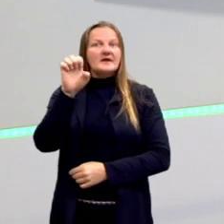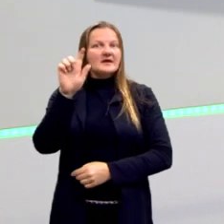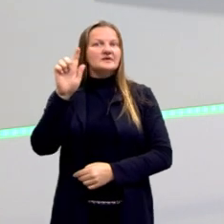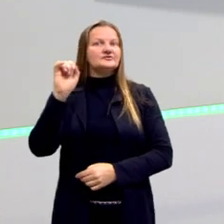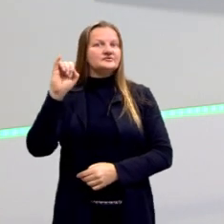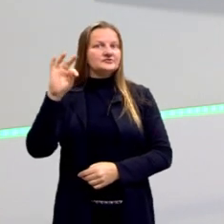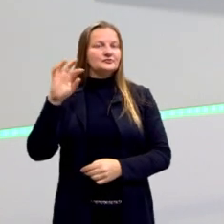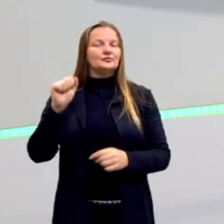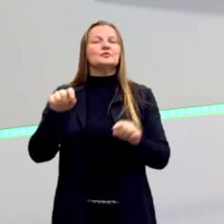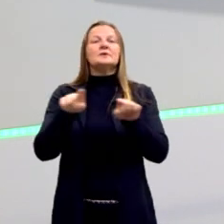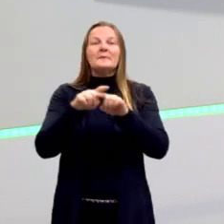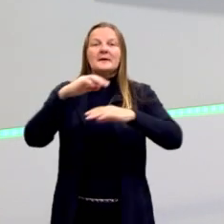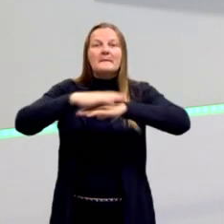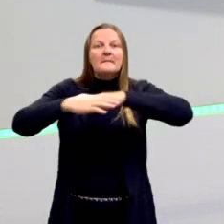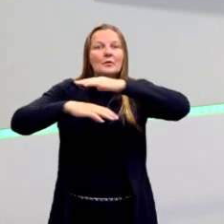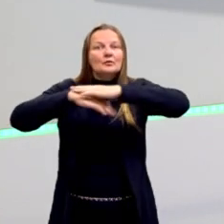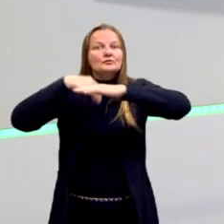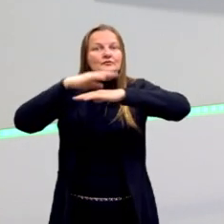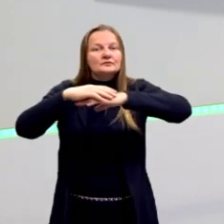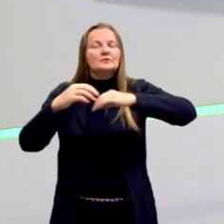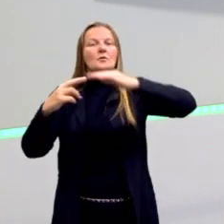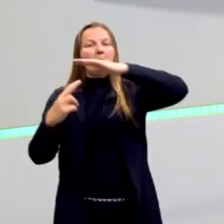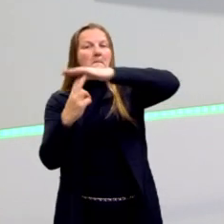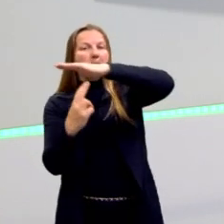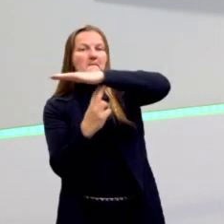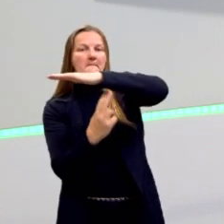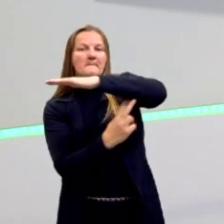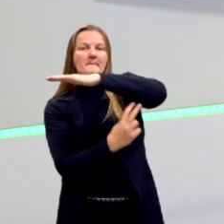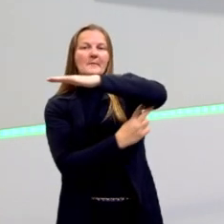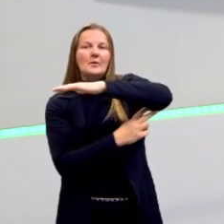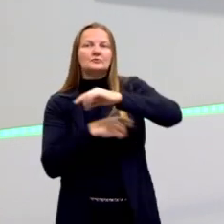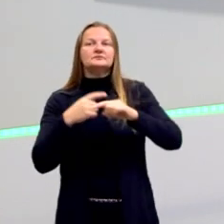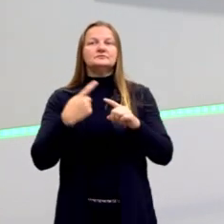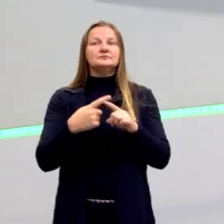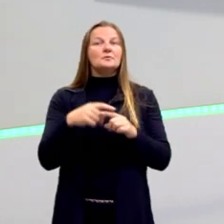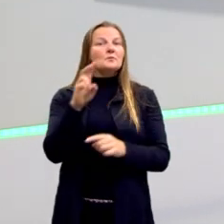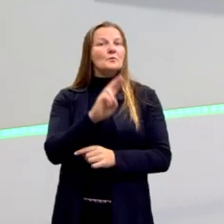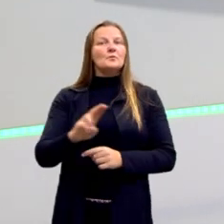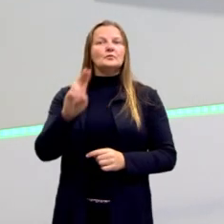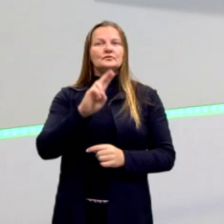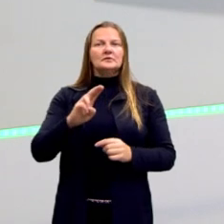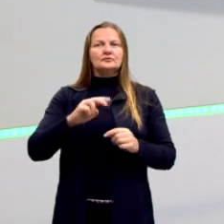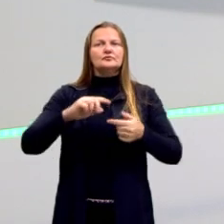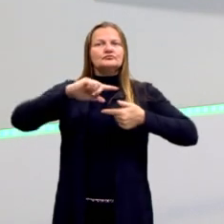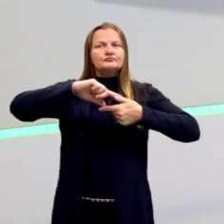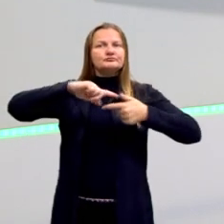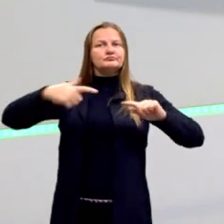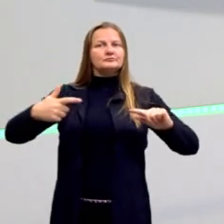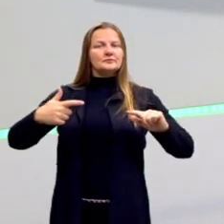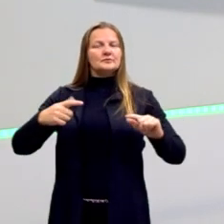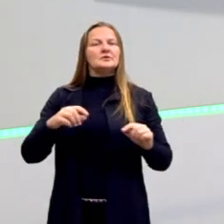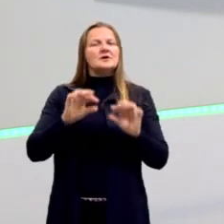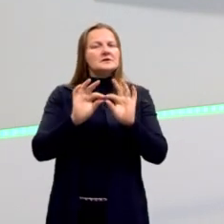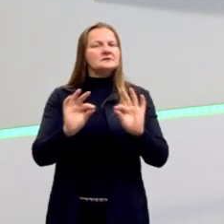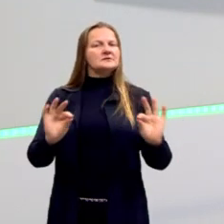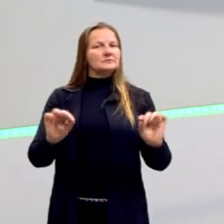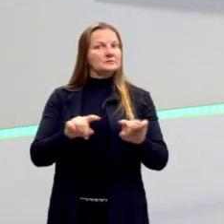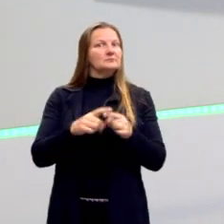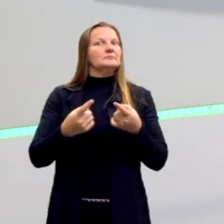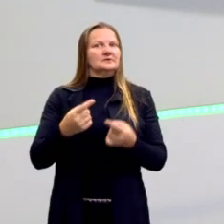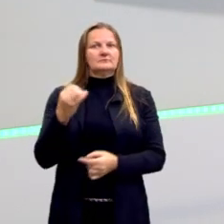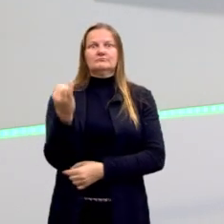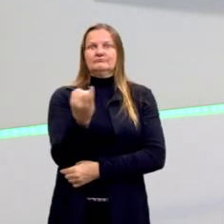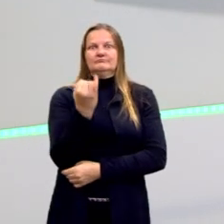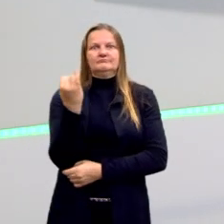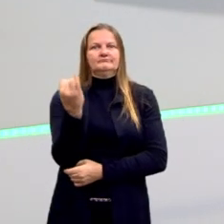construção, pontes, por ser ali um formato geométrico, embora seja simples, mas